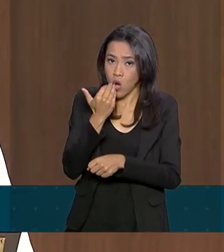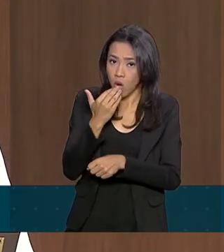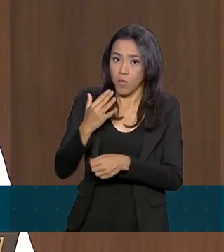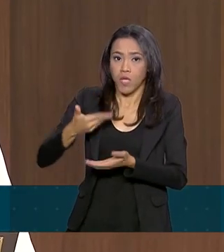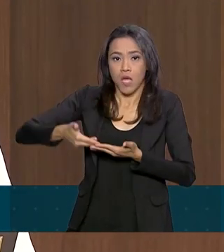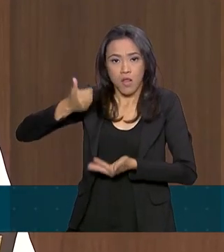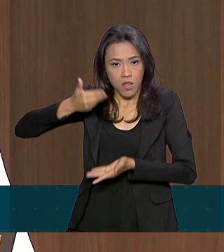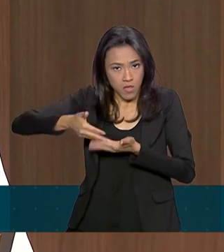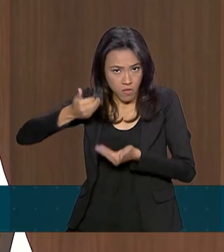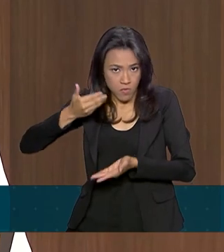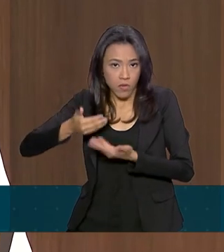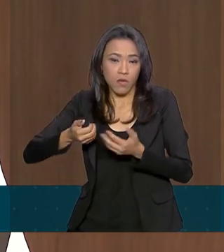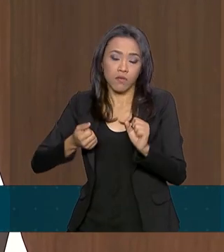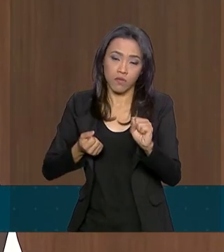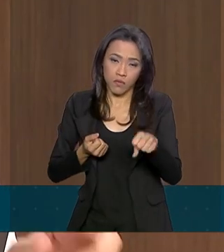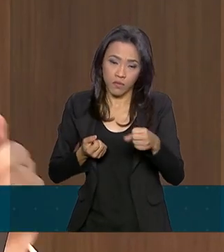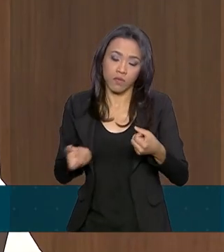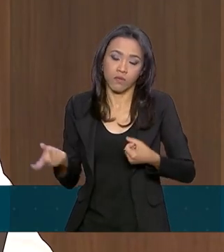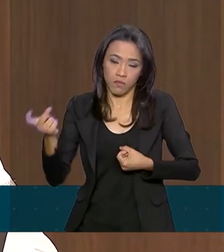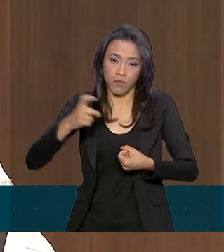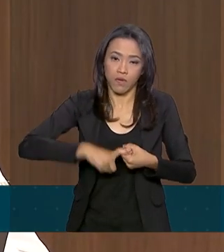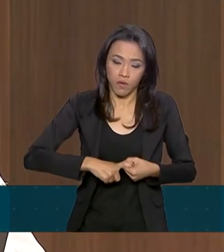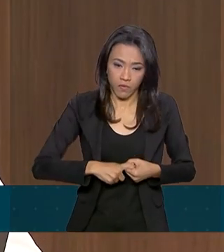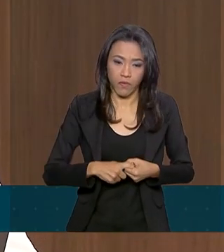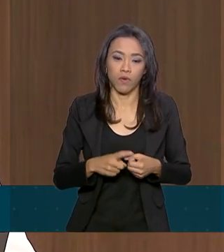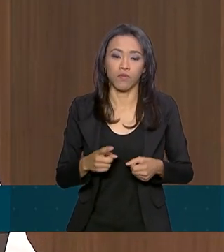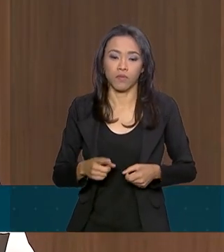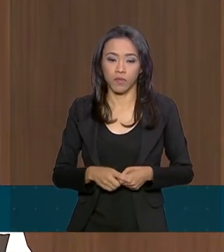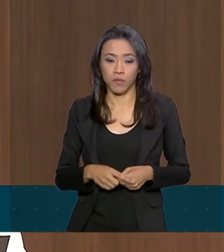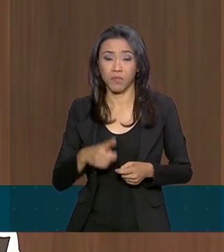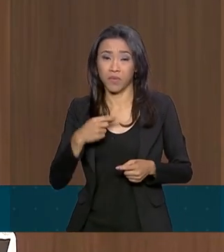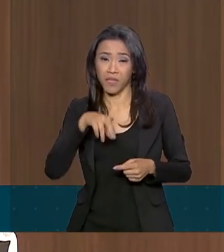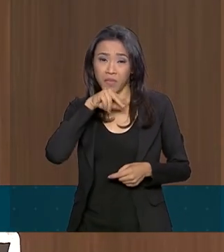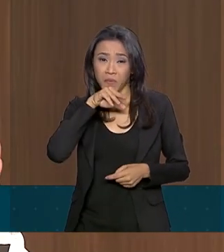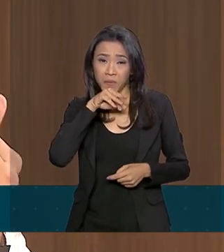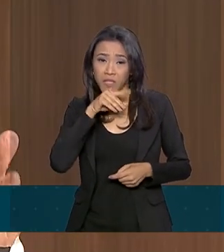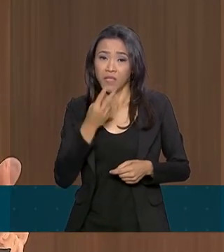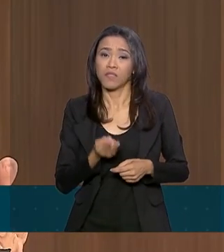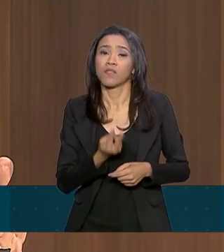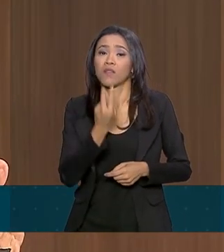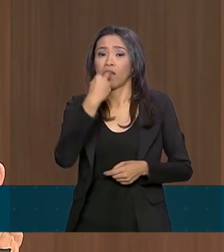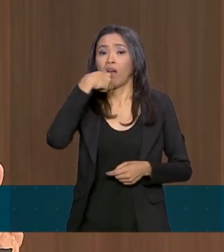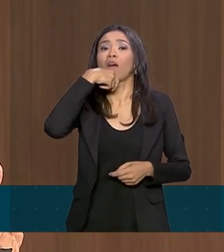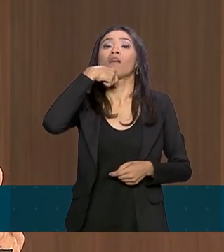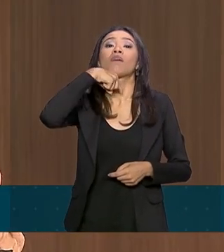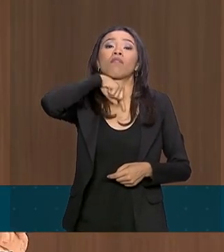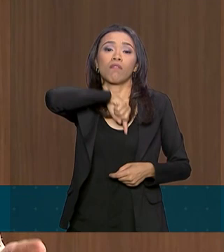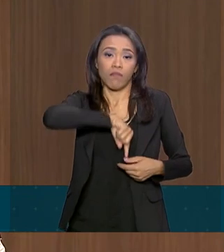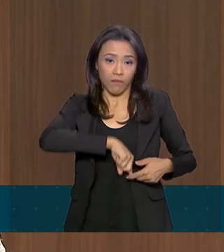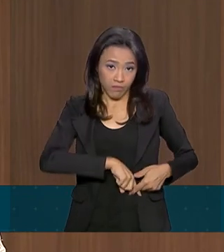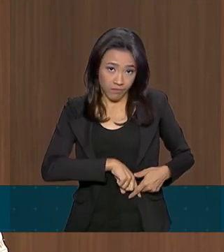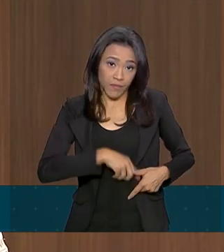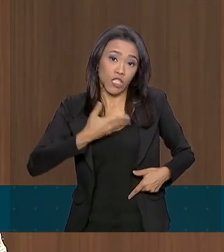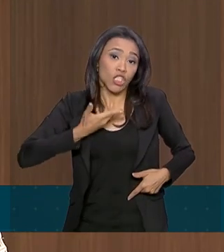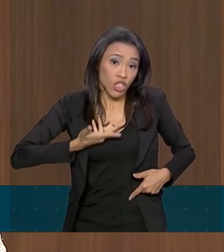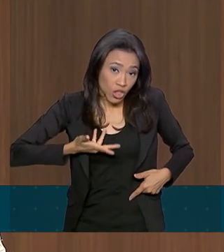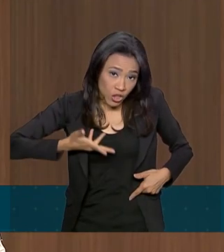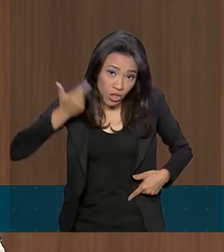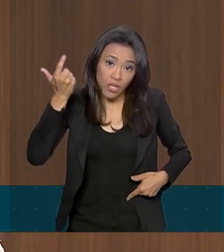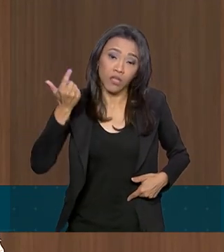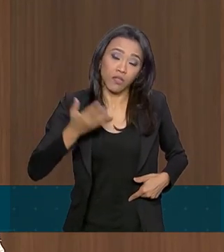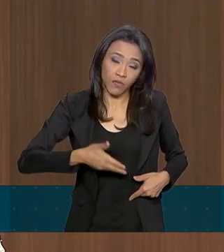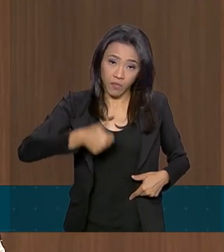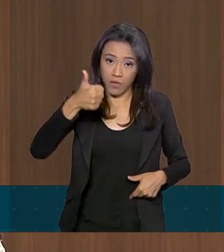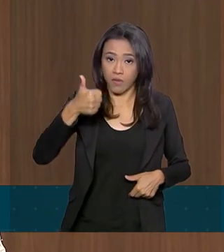a dieta quando está com sonda gástrica, porque há muito incômodo na garganta. Mas se pudermos tirar a sonda, ele volta para a dieta